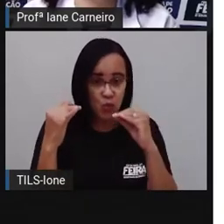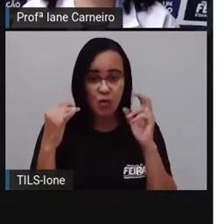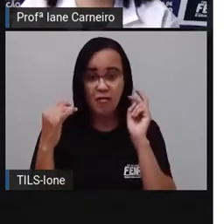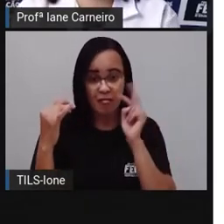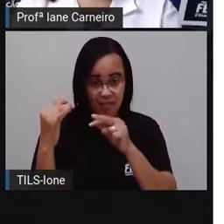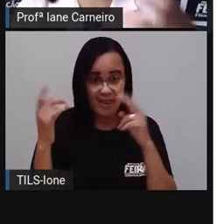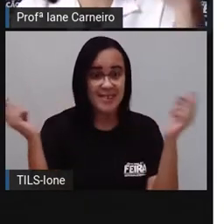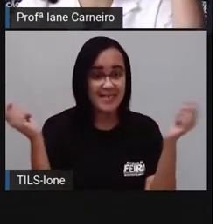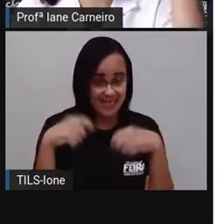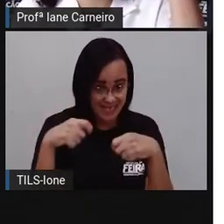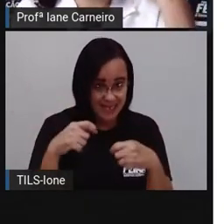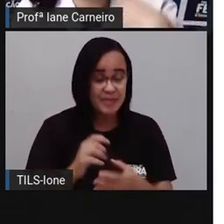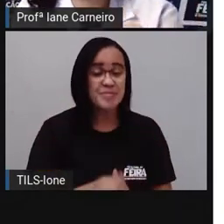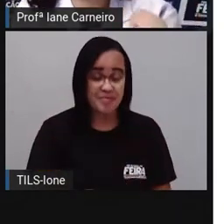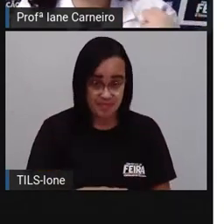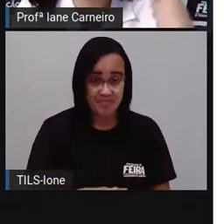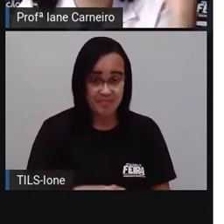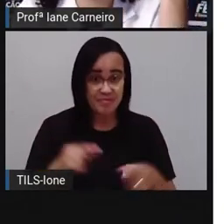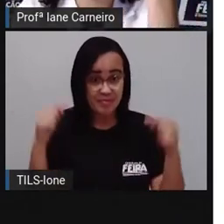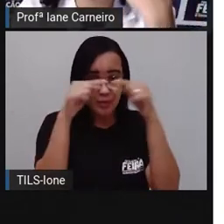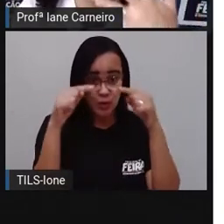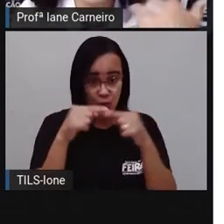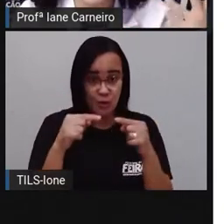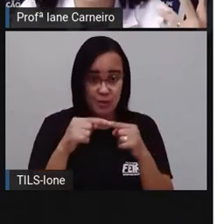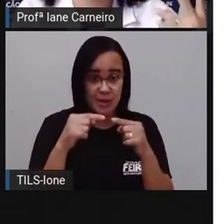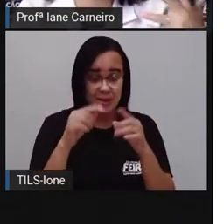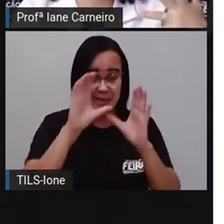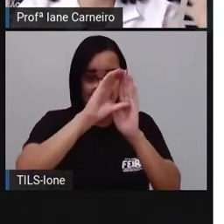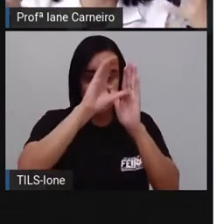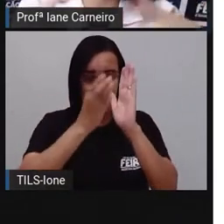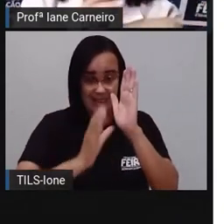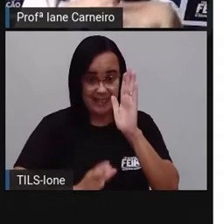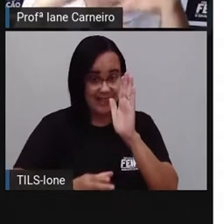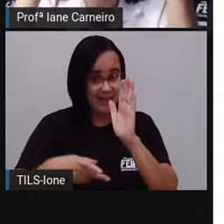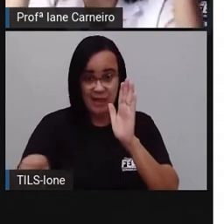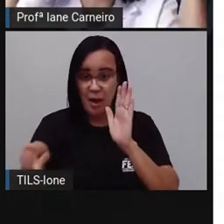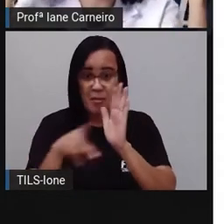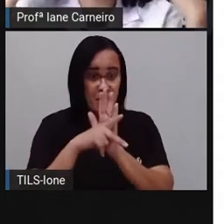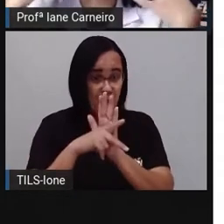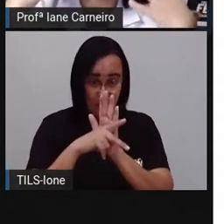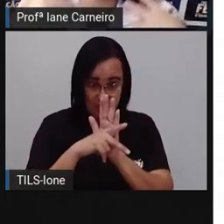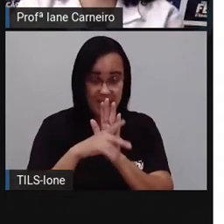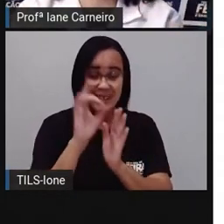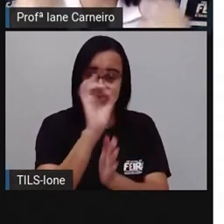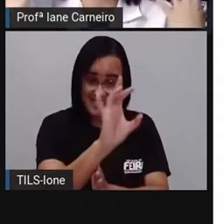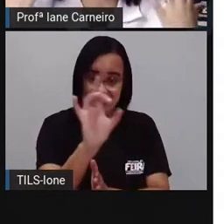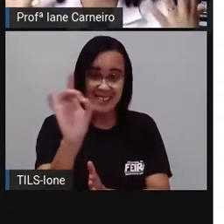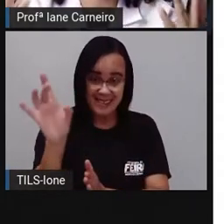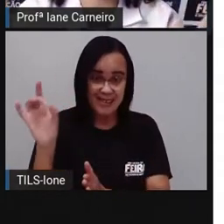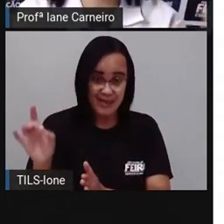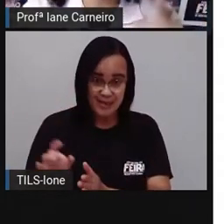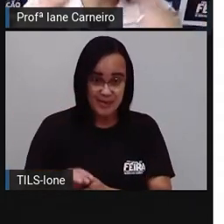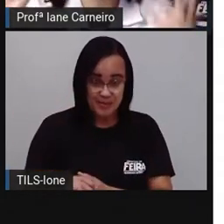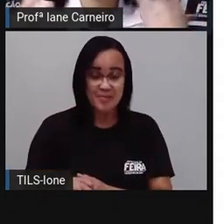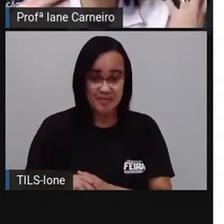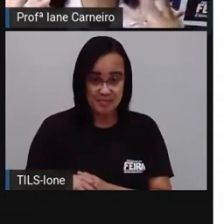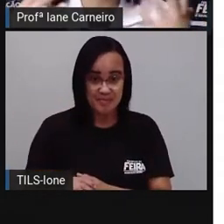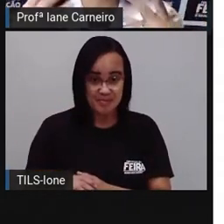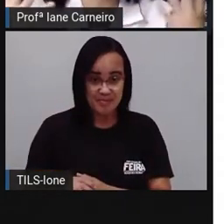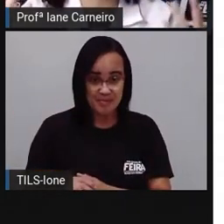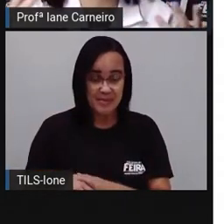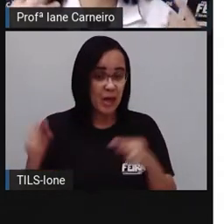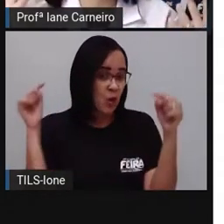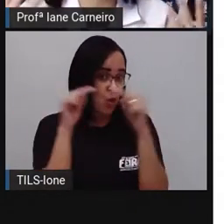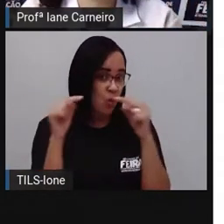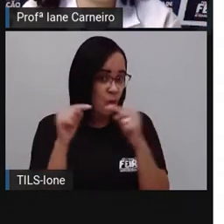a ver com as nossas características, né? Físicas, estão aqui na nossa face, né? E fazem parte,